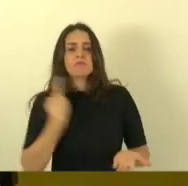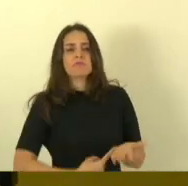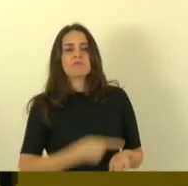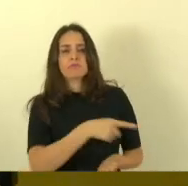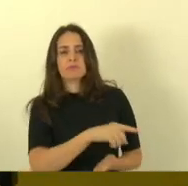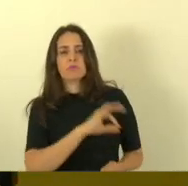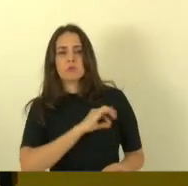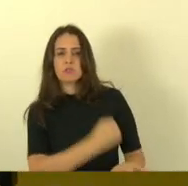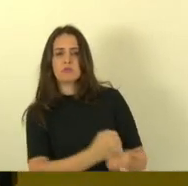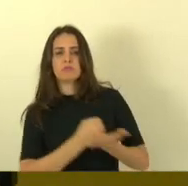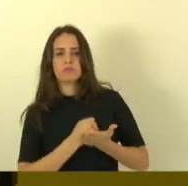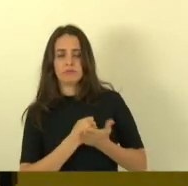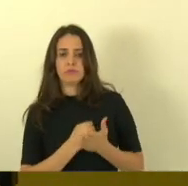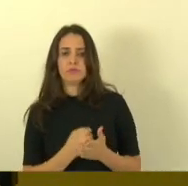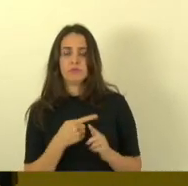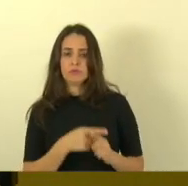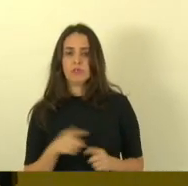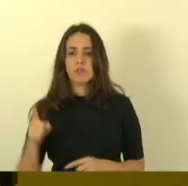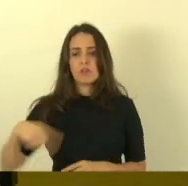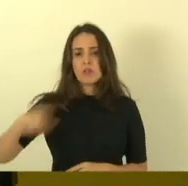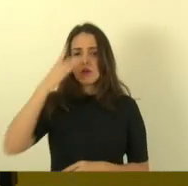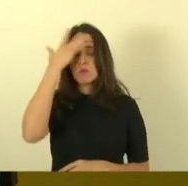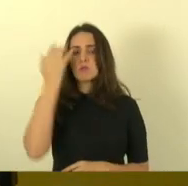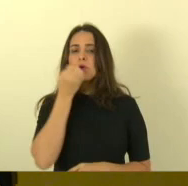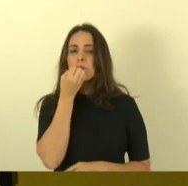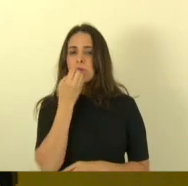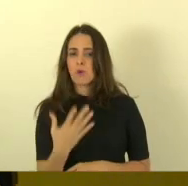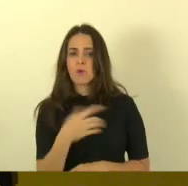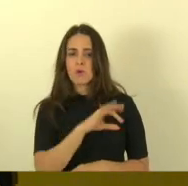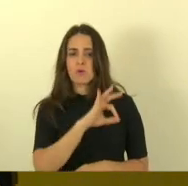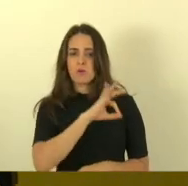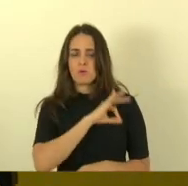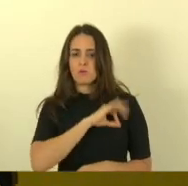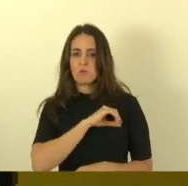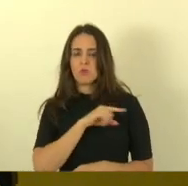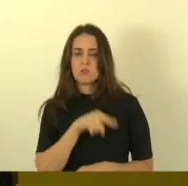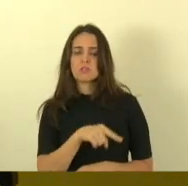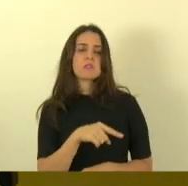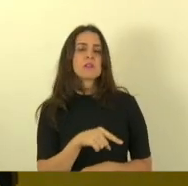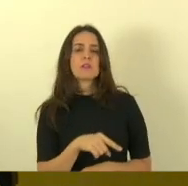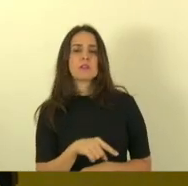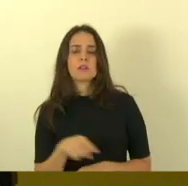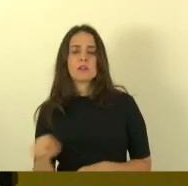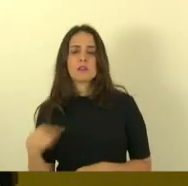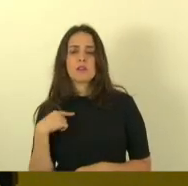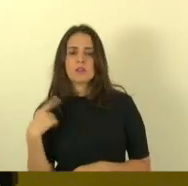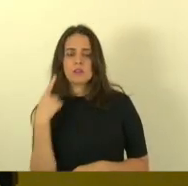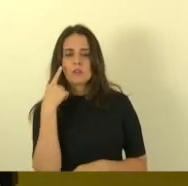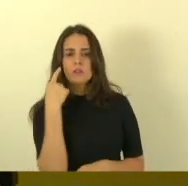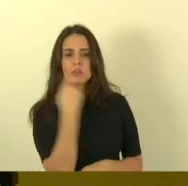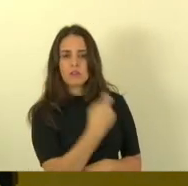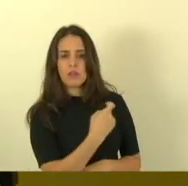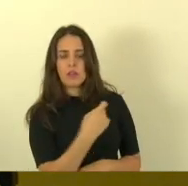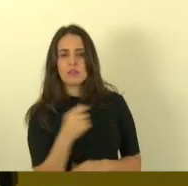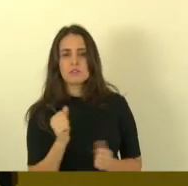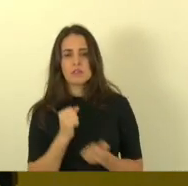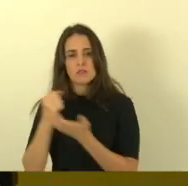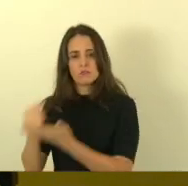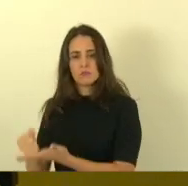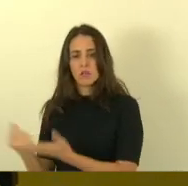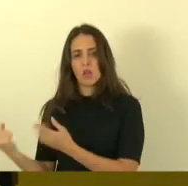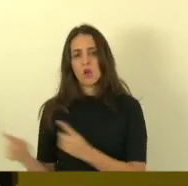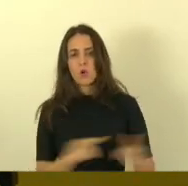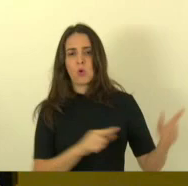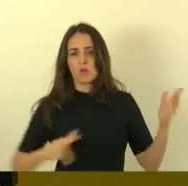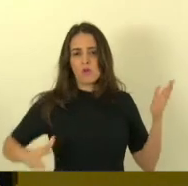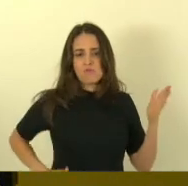porque na verdade nós pessoas de bens a polícia luta por interesse das pessoas de bens e luta contra o marginal que está